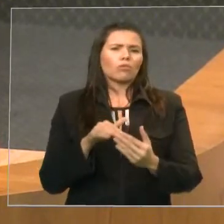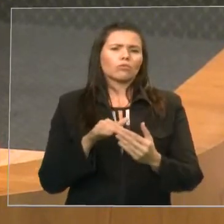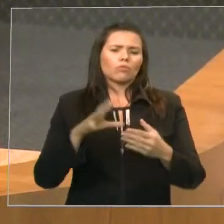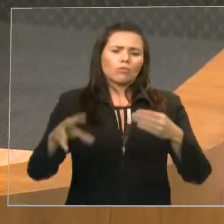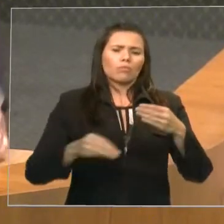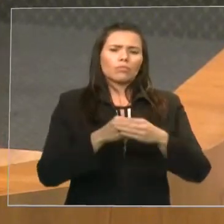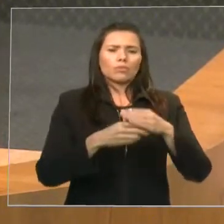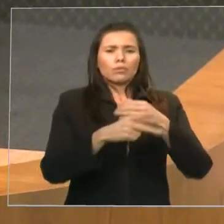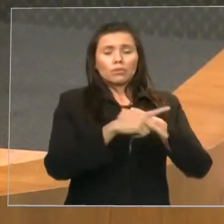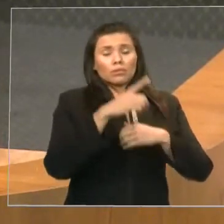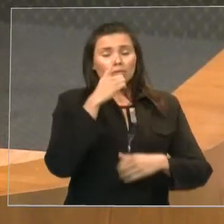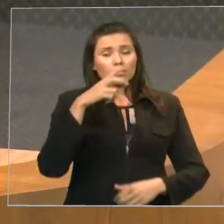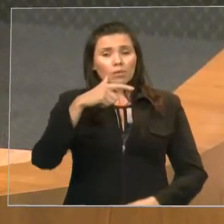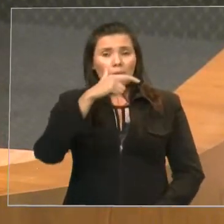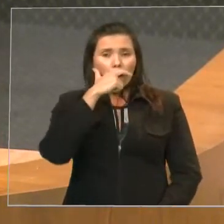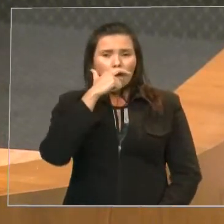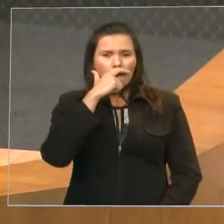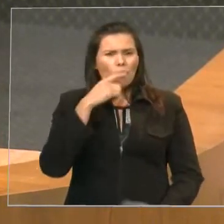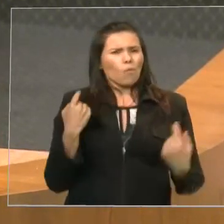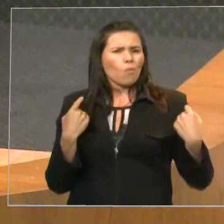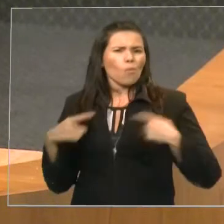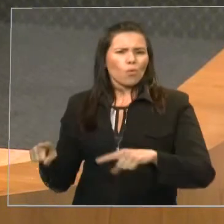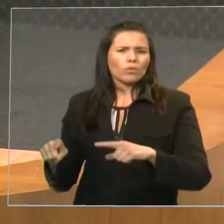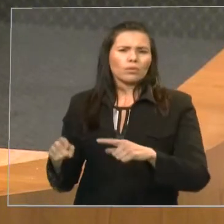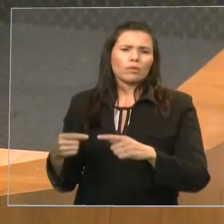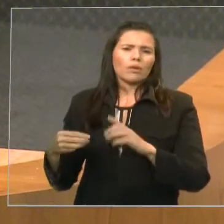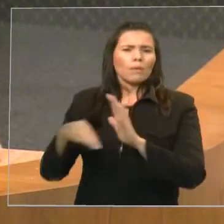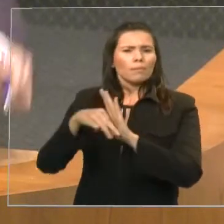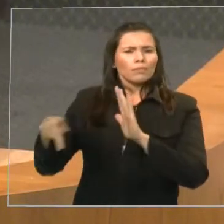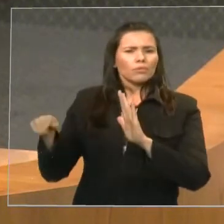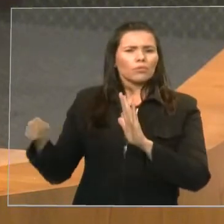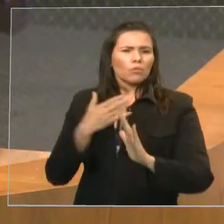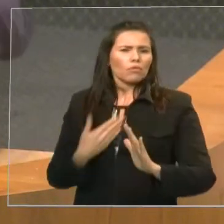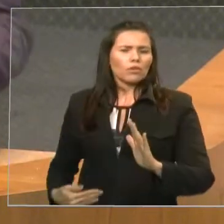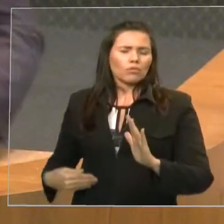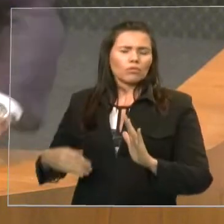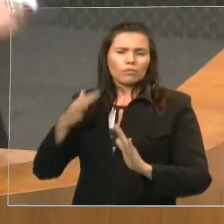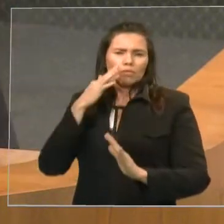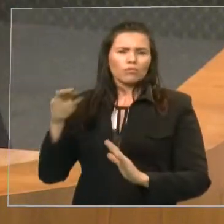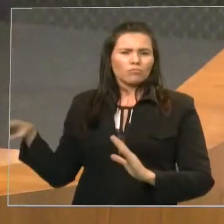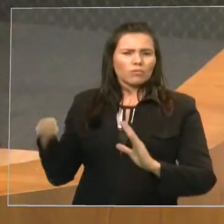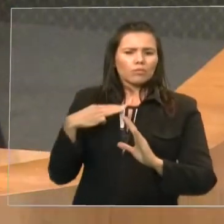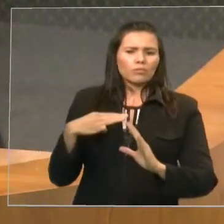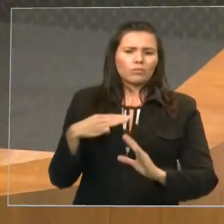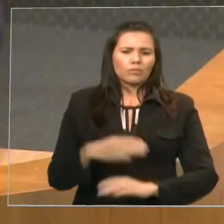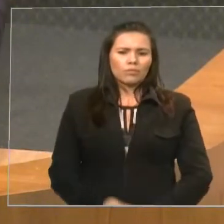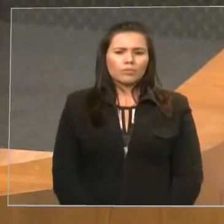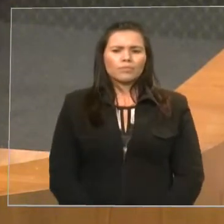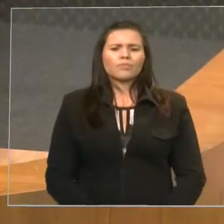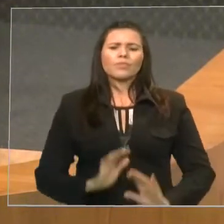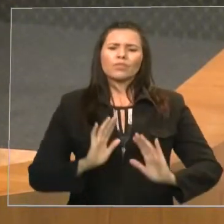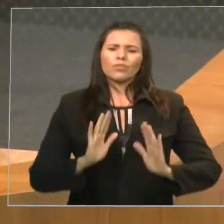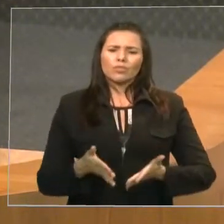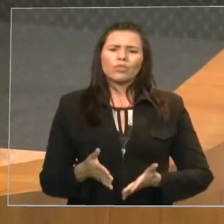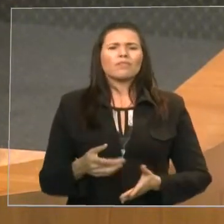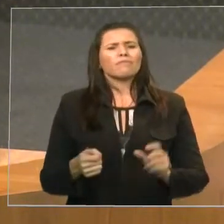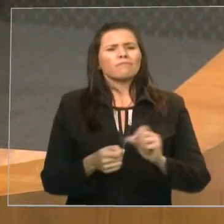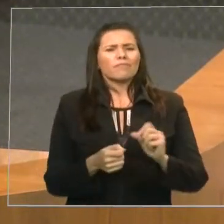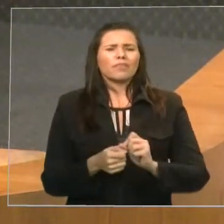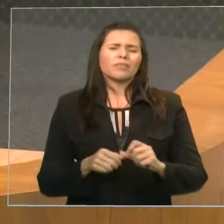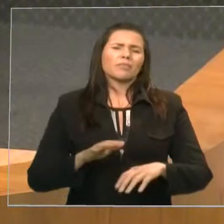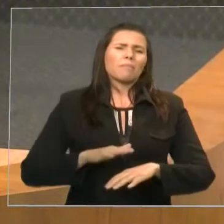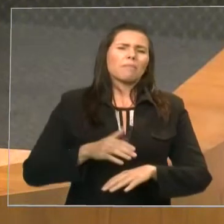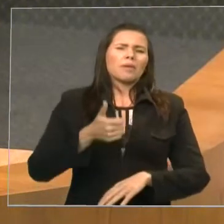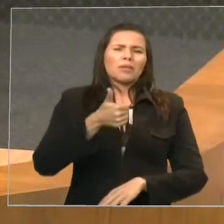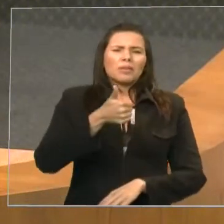e contra a medida provisória do governador Flávio Dino, que já editou mais de 70 medidas provisórias,